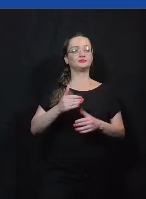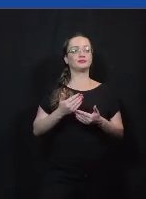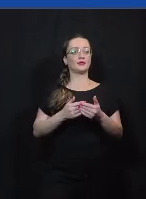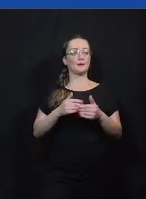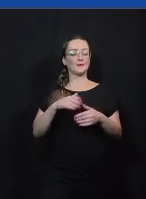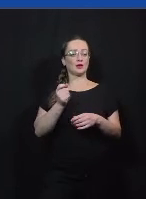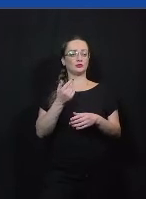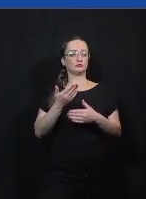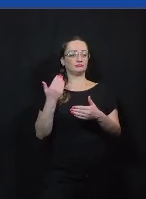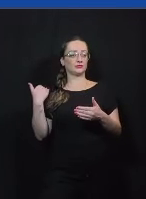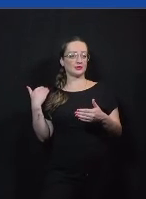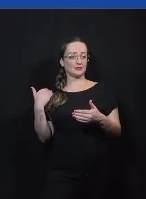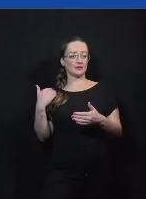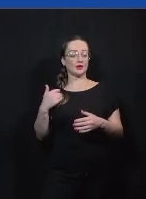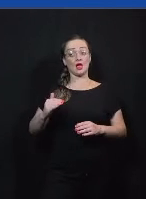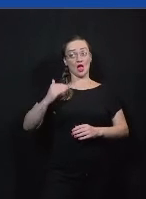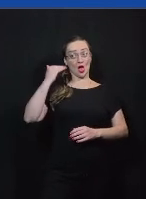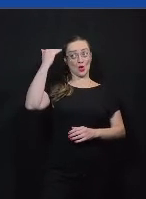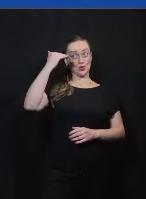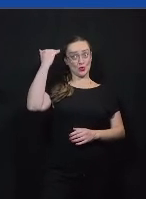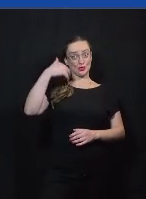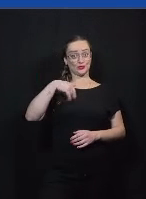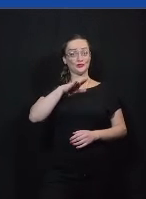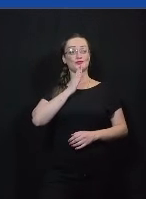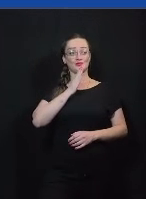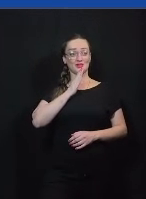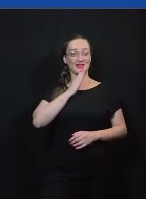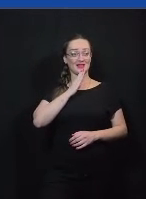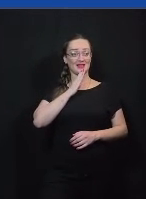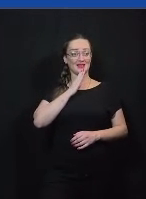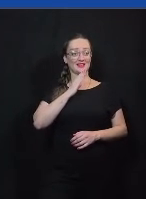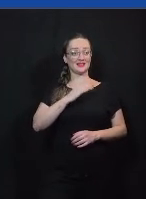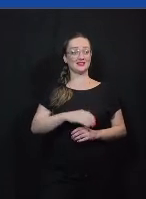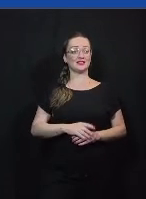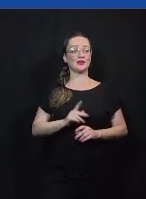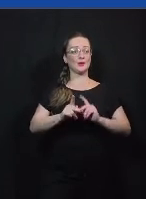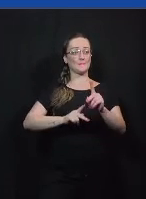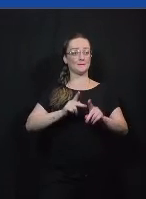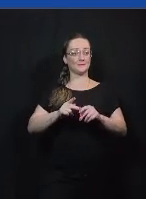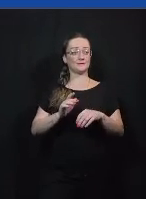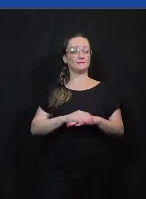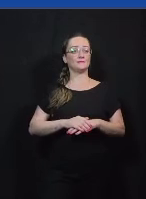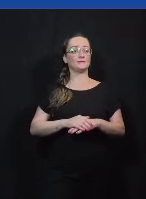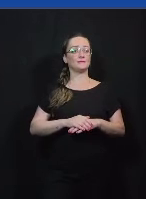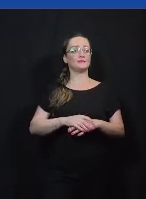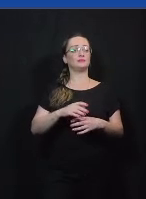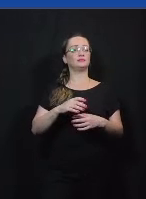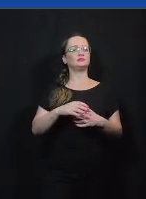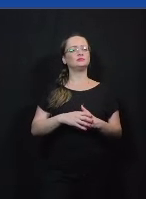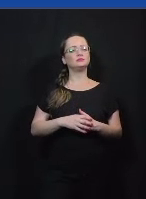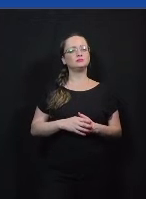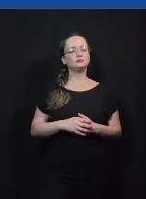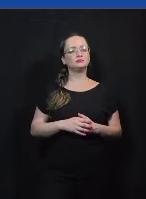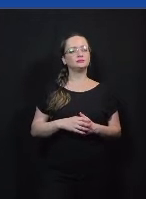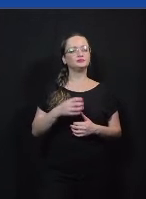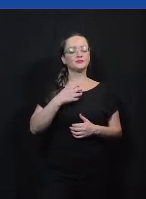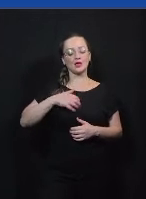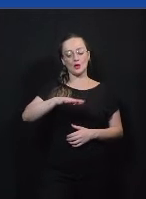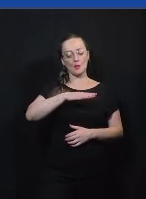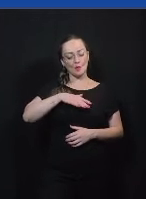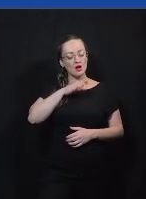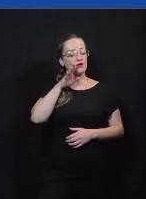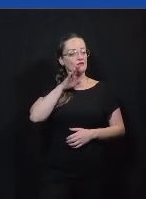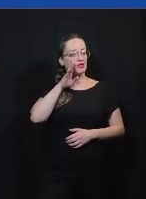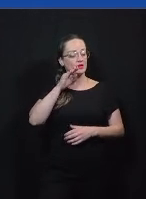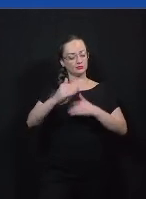de falar em público muitos adultos que a gente conhece não tem tanta prática de falar em público ou se sentem nervosos então é um meio legal para